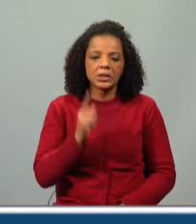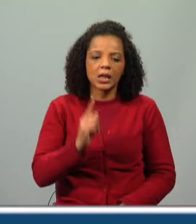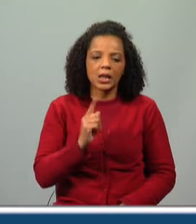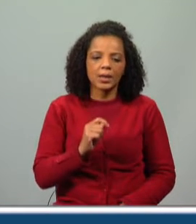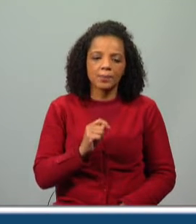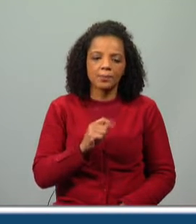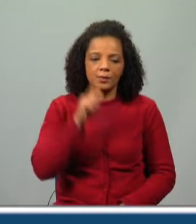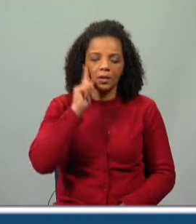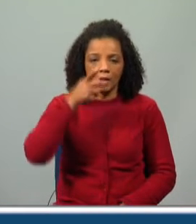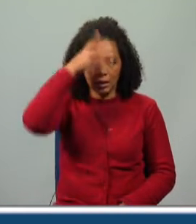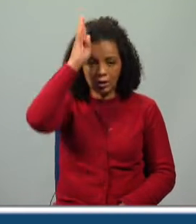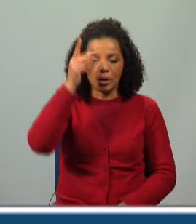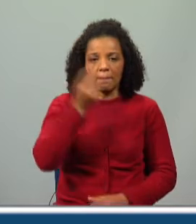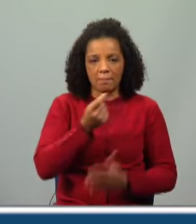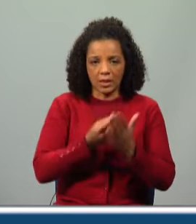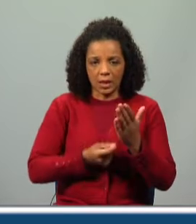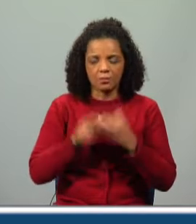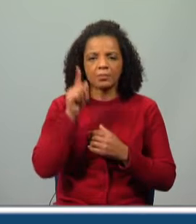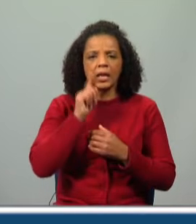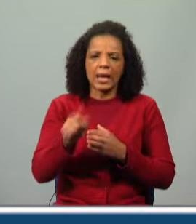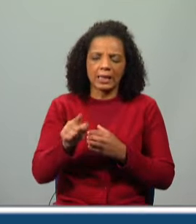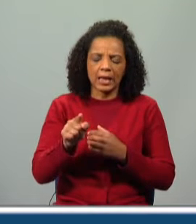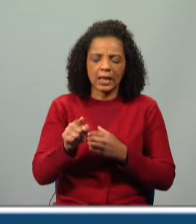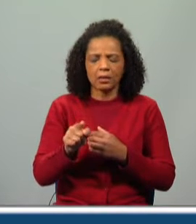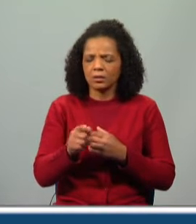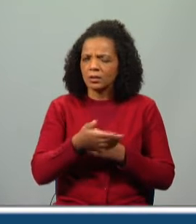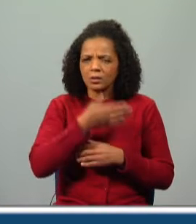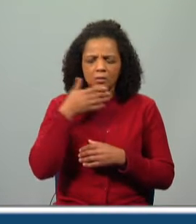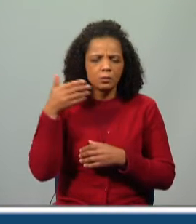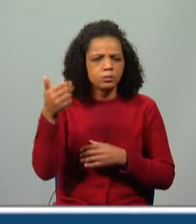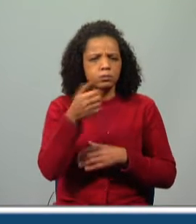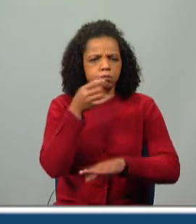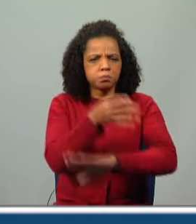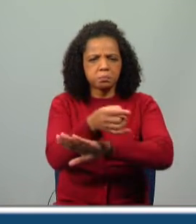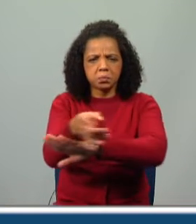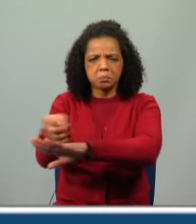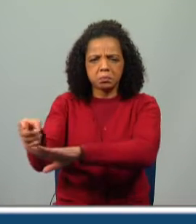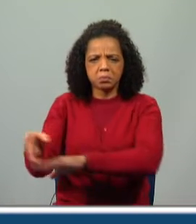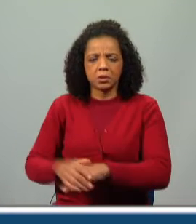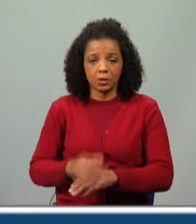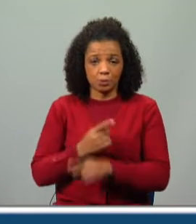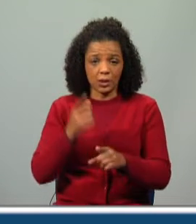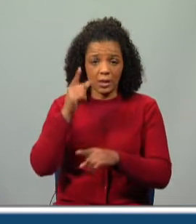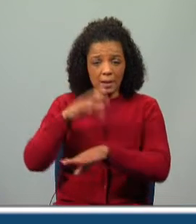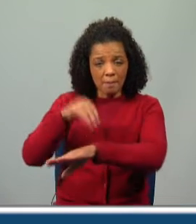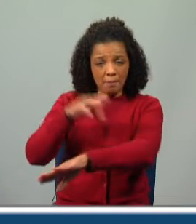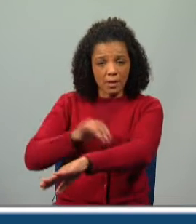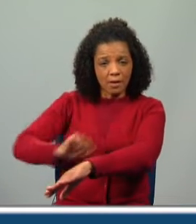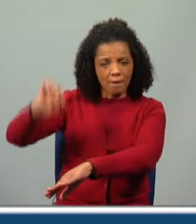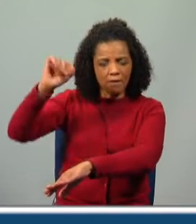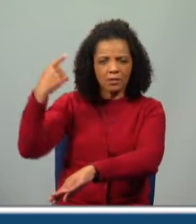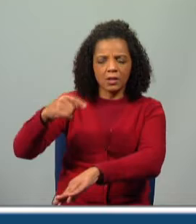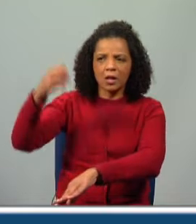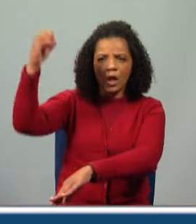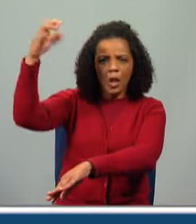pintadas. Aquela pareceu a Olímpia ainda mais bonita do que as restantes. As penas dela brilhavam com uma